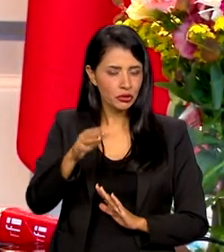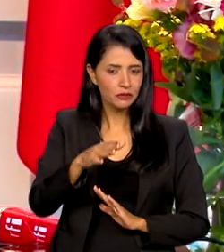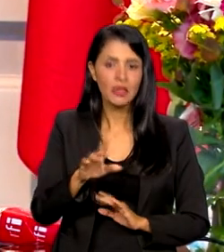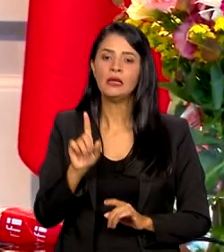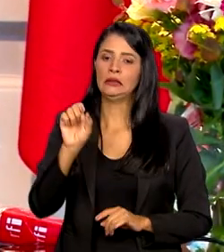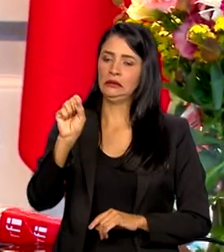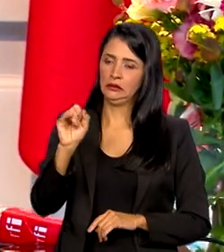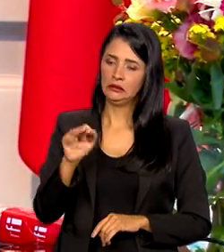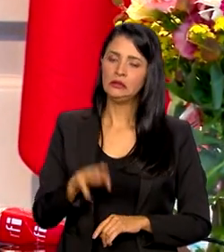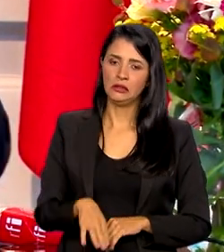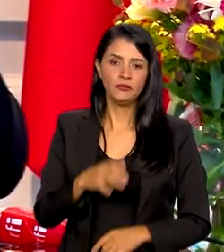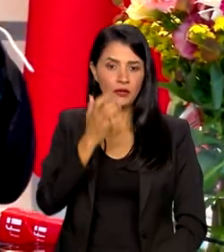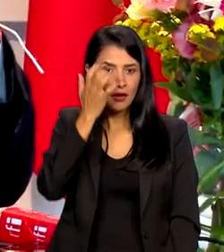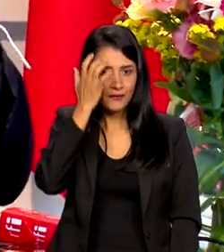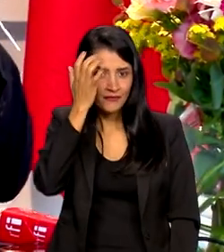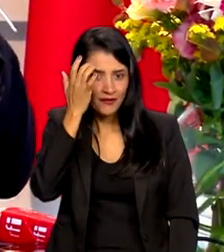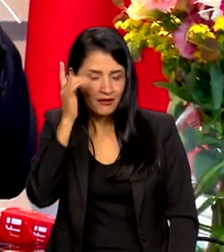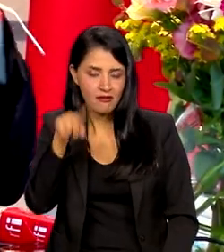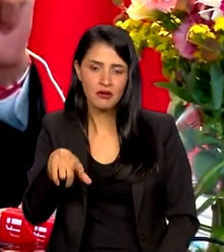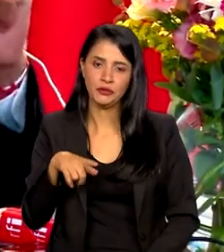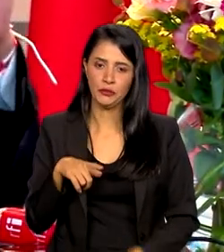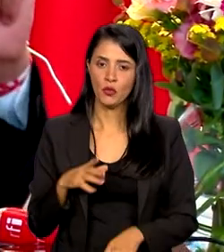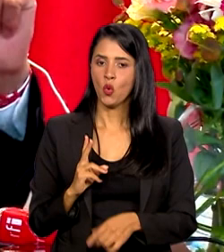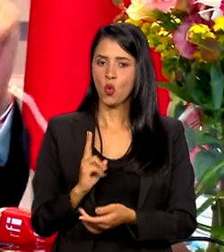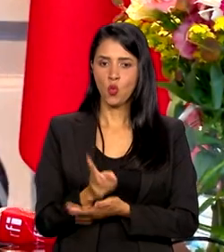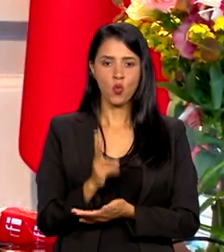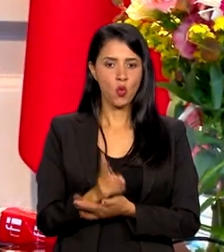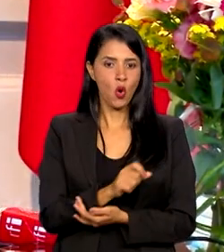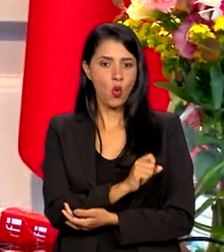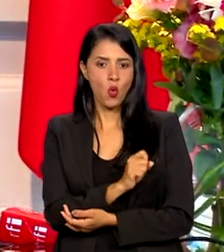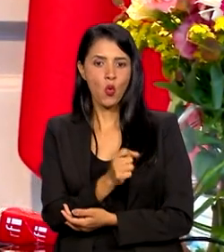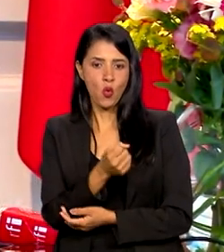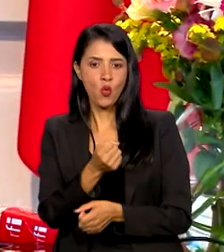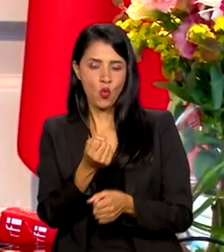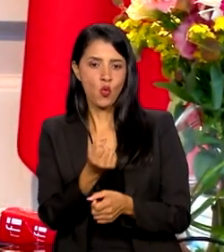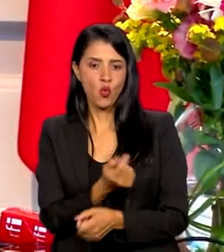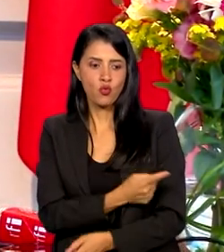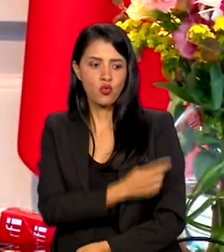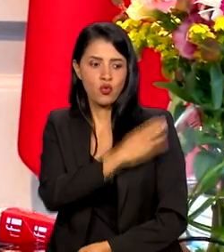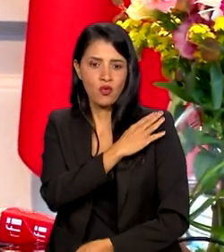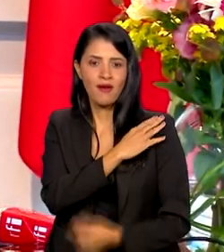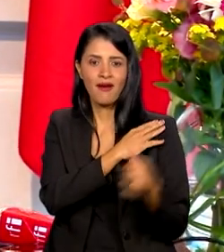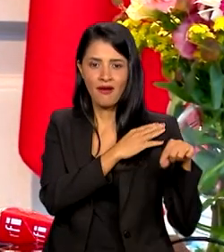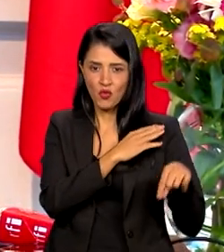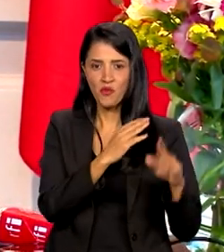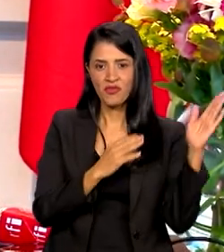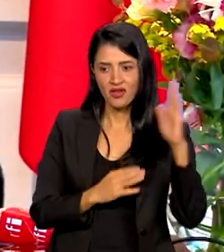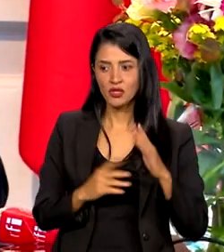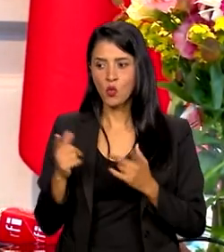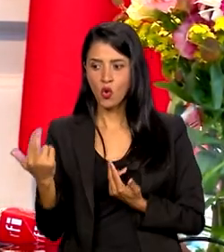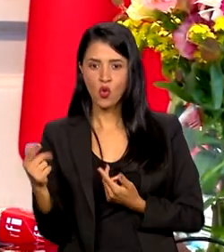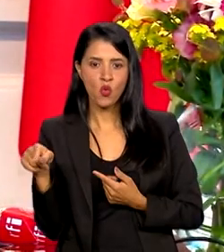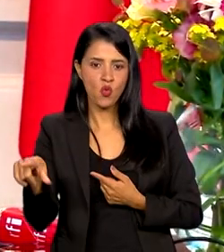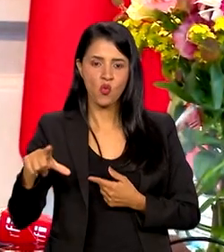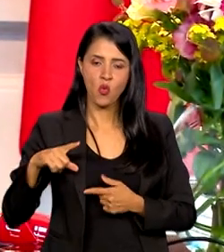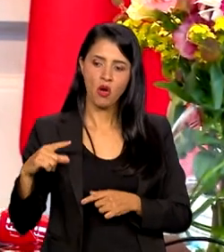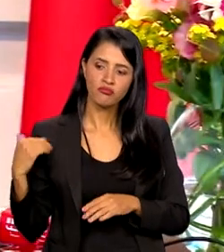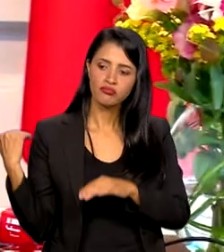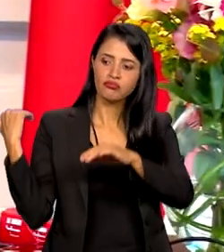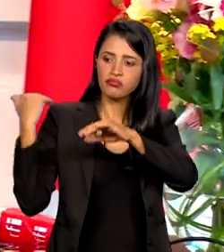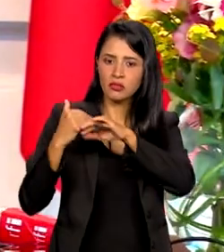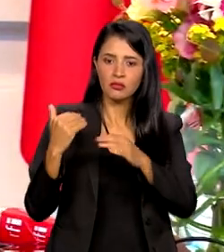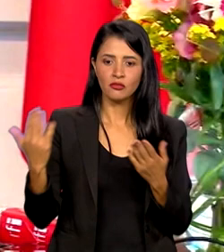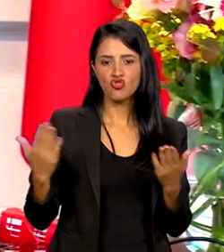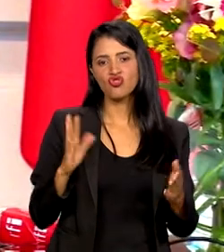O mesmo ano equivalente no Brasil será reconhecido aqui, automaticamente, aqui em Portugal. E automaticamente... uma